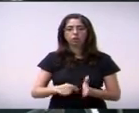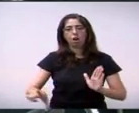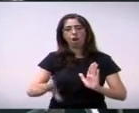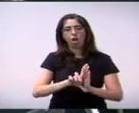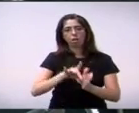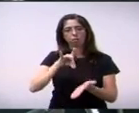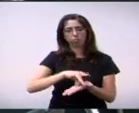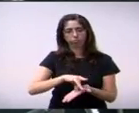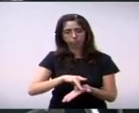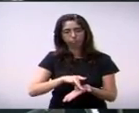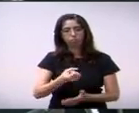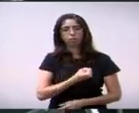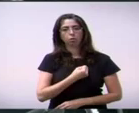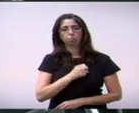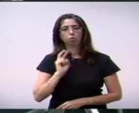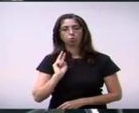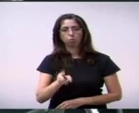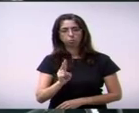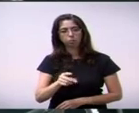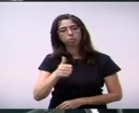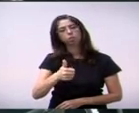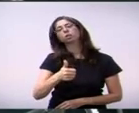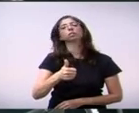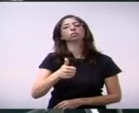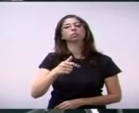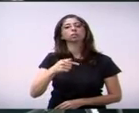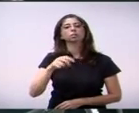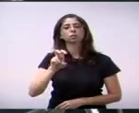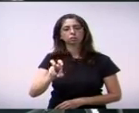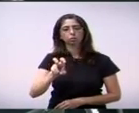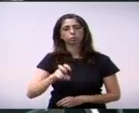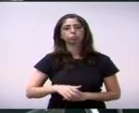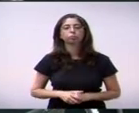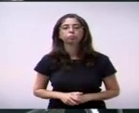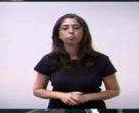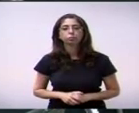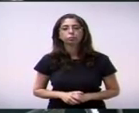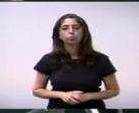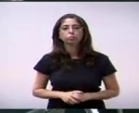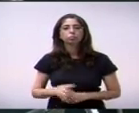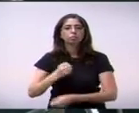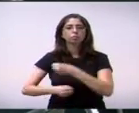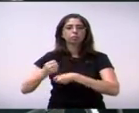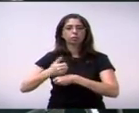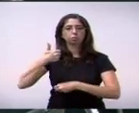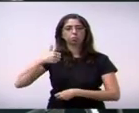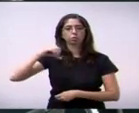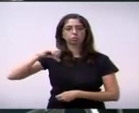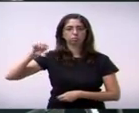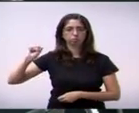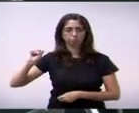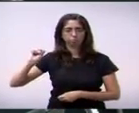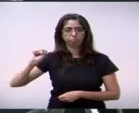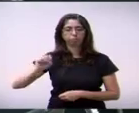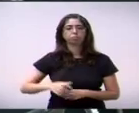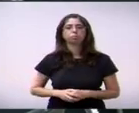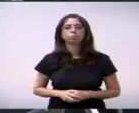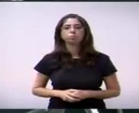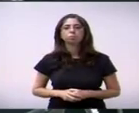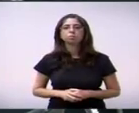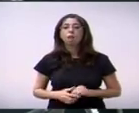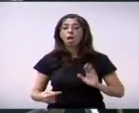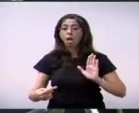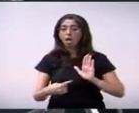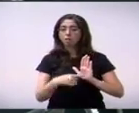nº 2175, de 1998, que dispõe